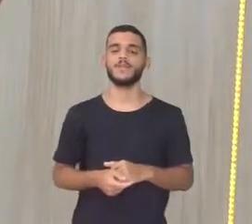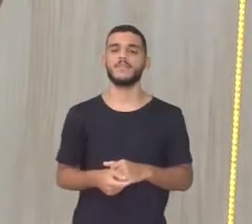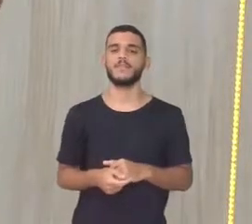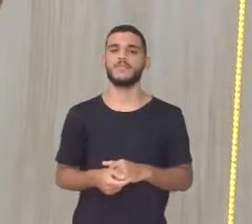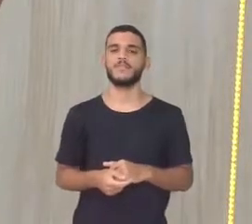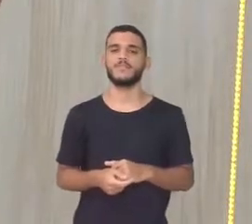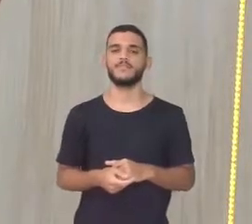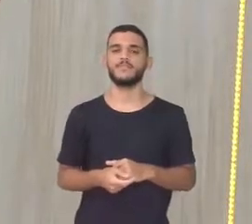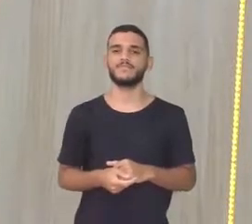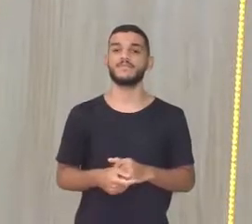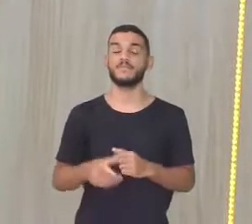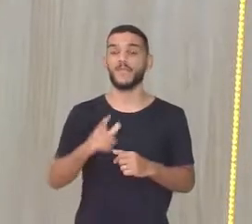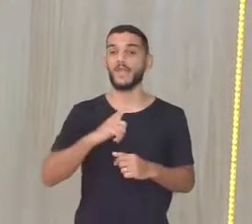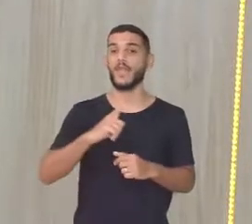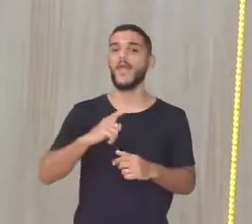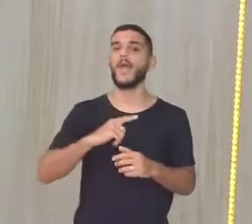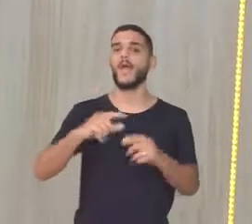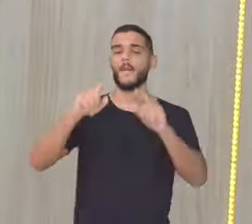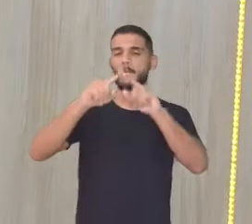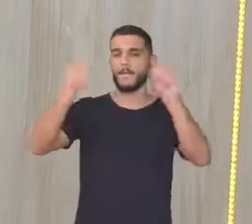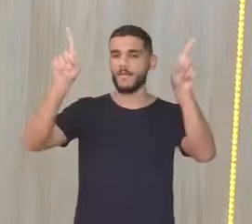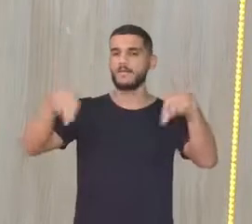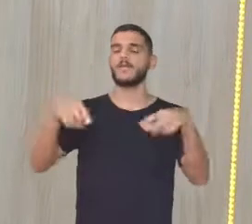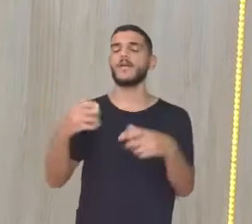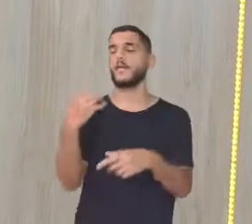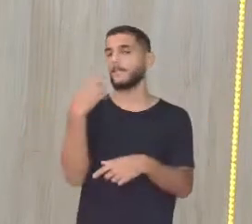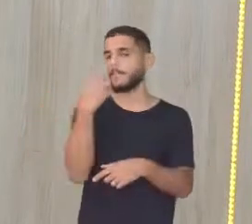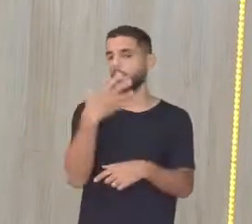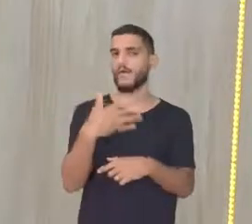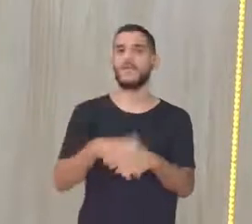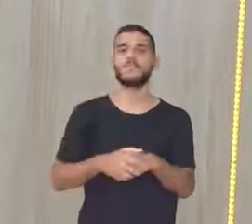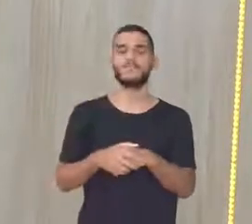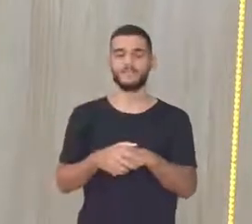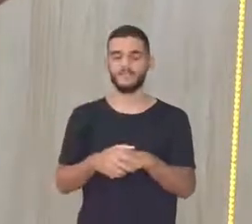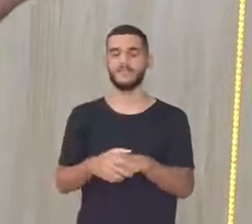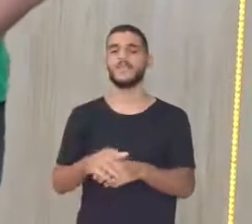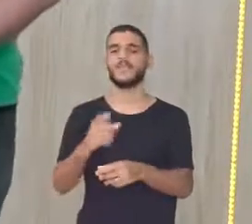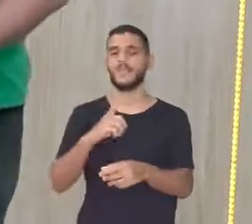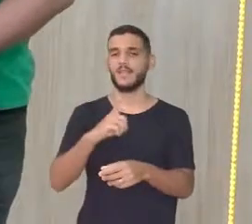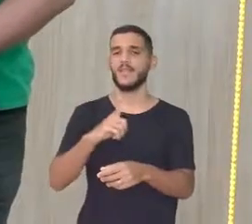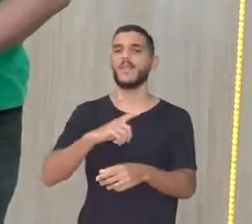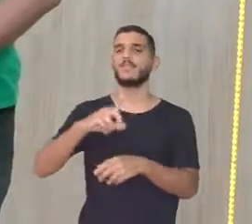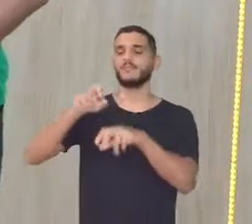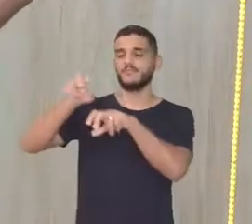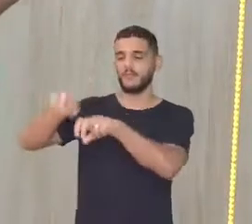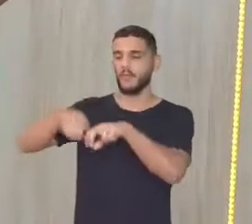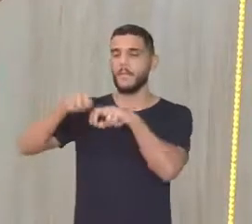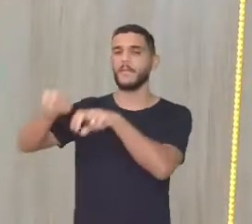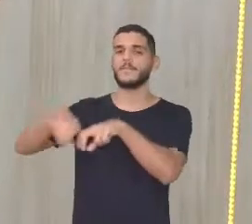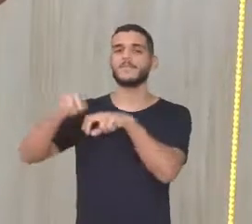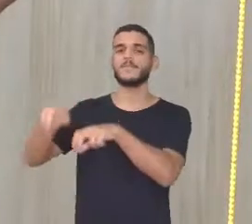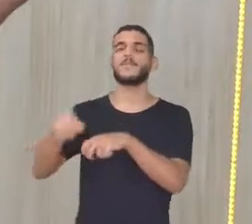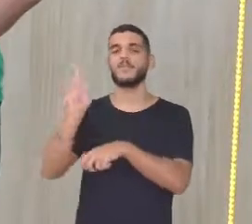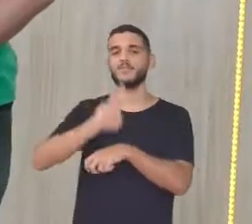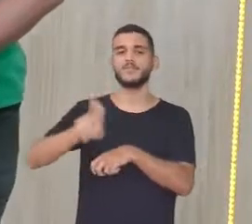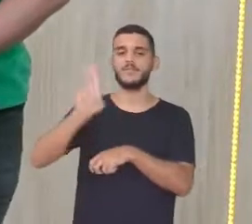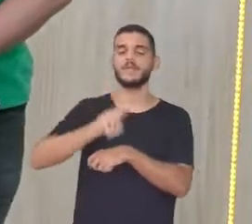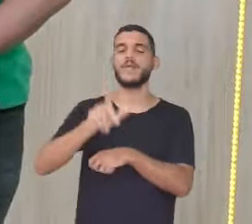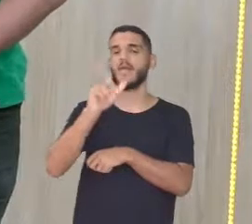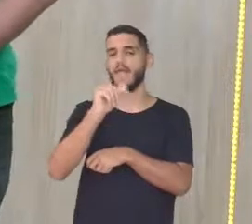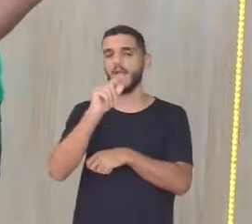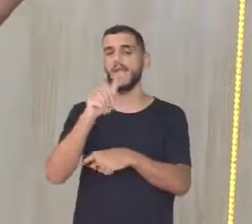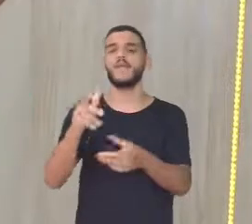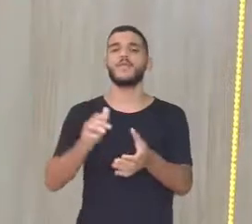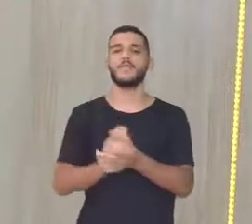aquela agricultura Isso O meu nome? O O Agroecologia Agroecologia Mas tem um negócio aí da floresta, né